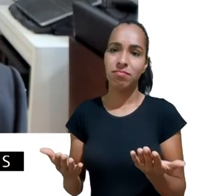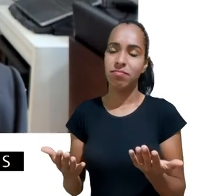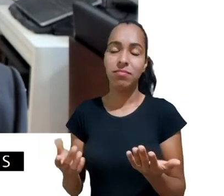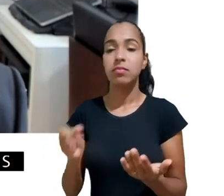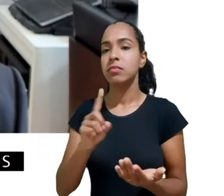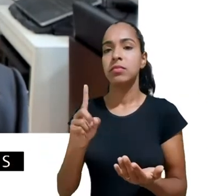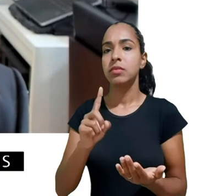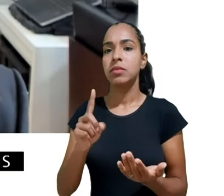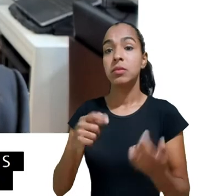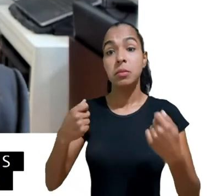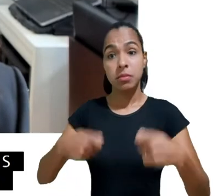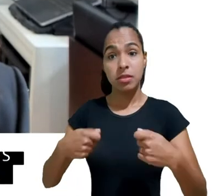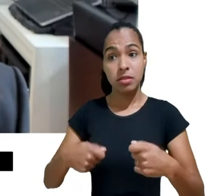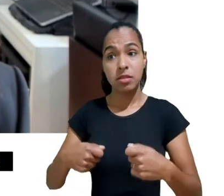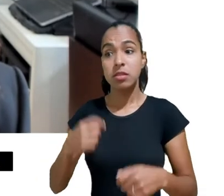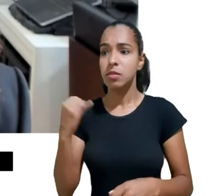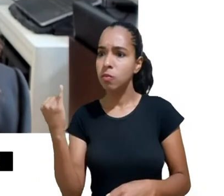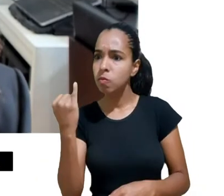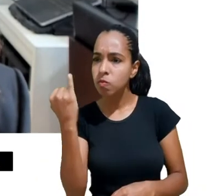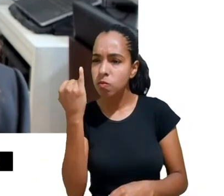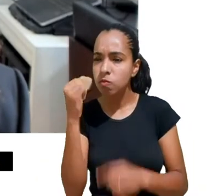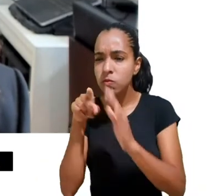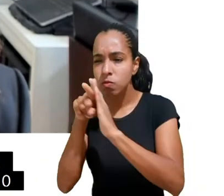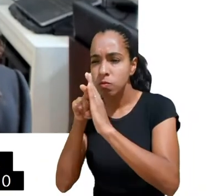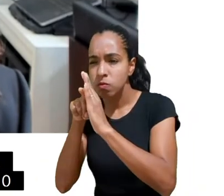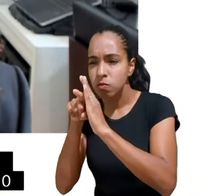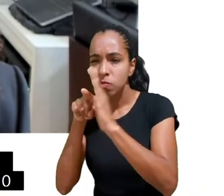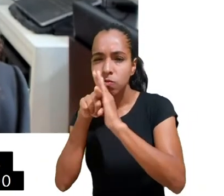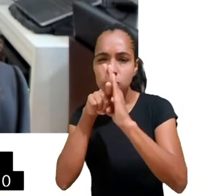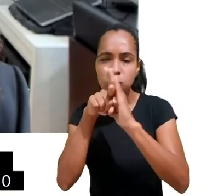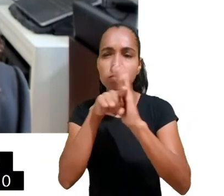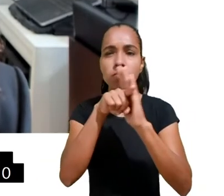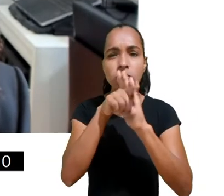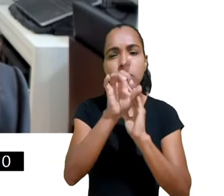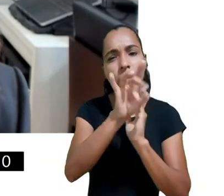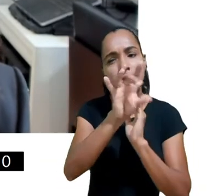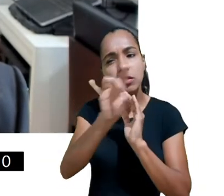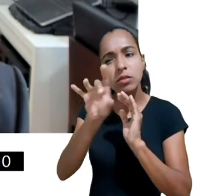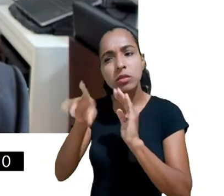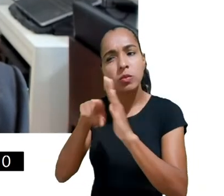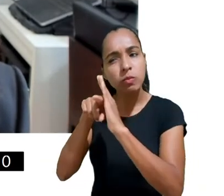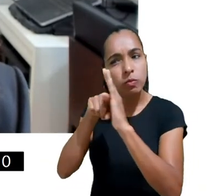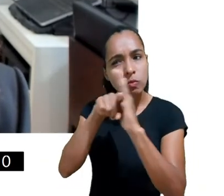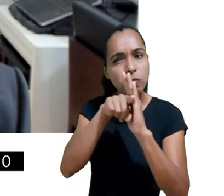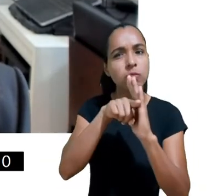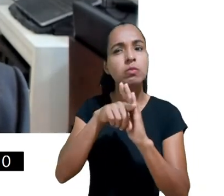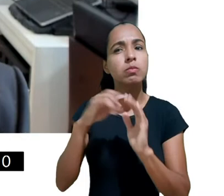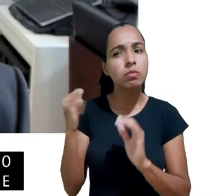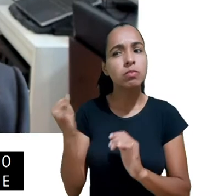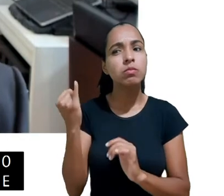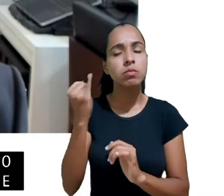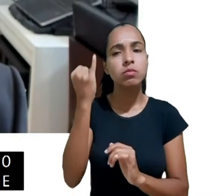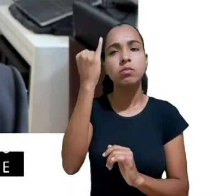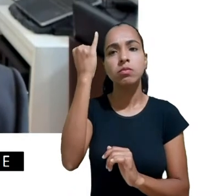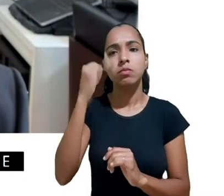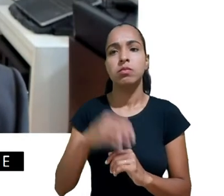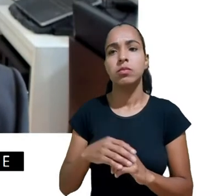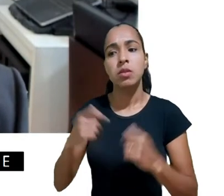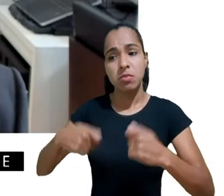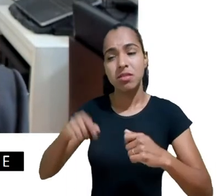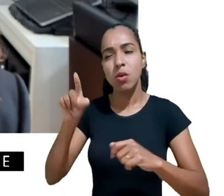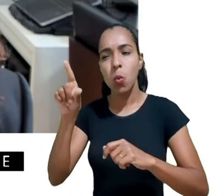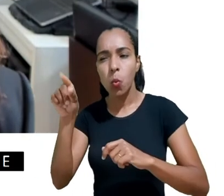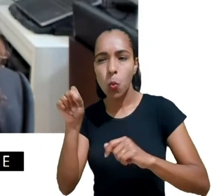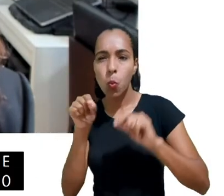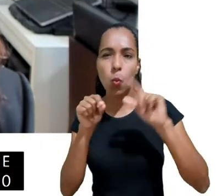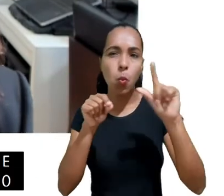importa em que a gente faz parte dessas escolhas mesmo que isso dê um pouco mais de trabalho